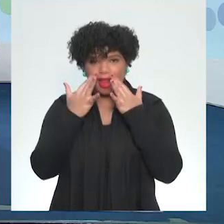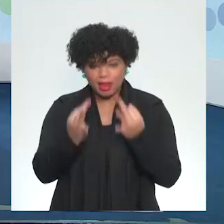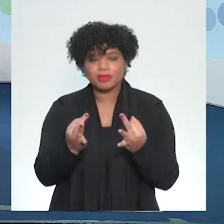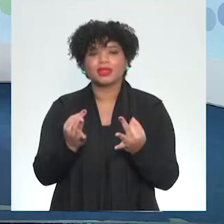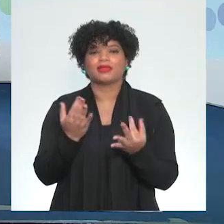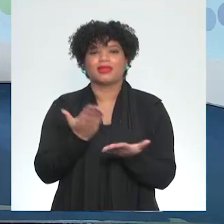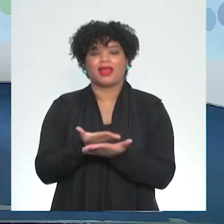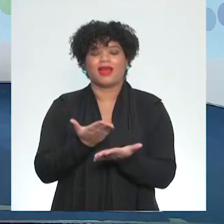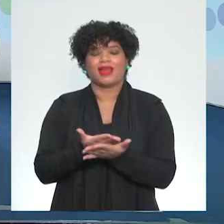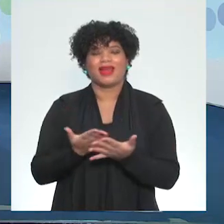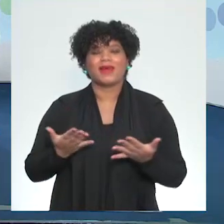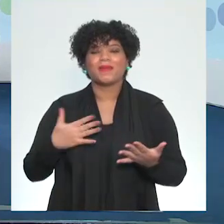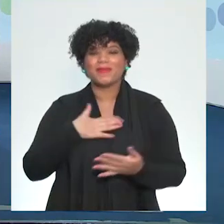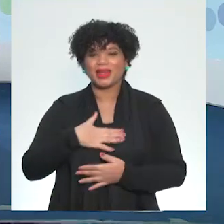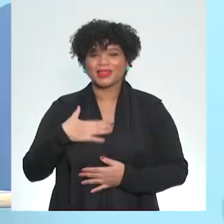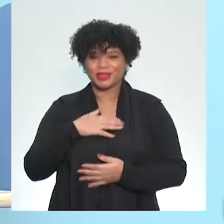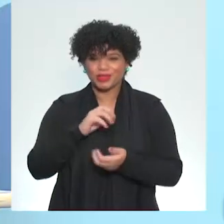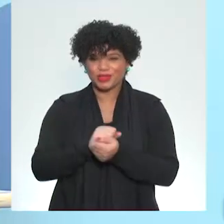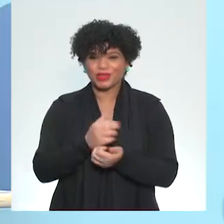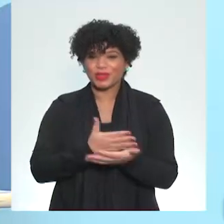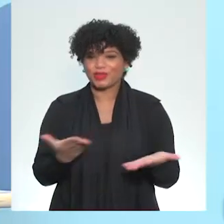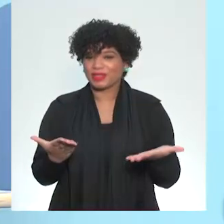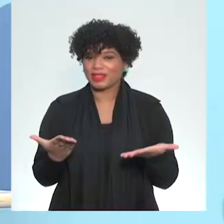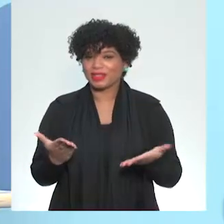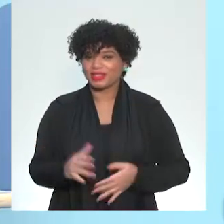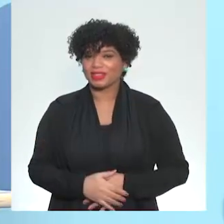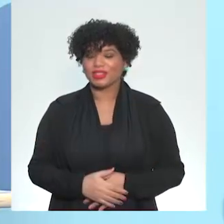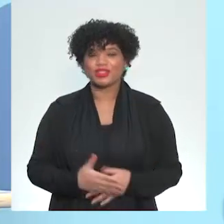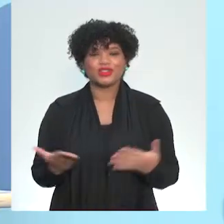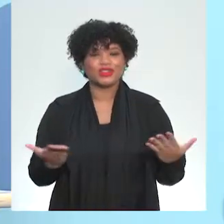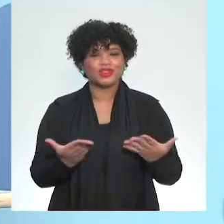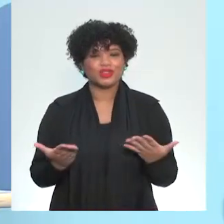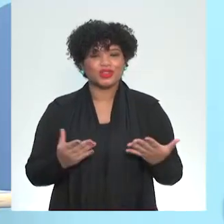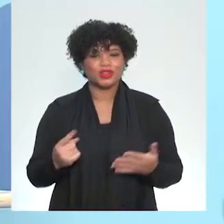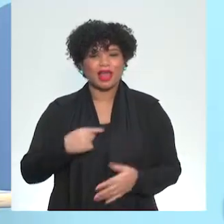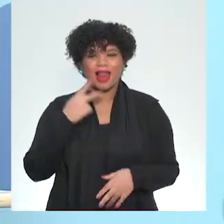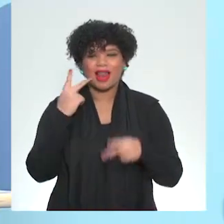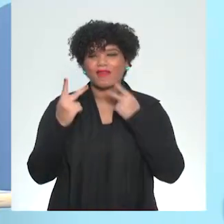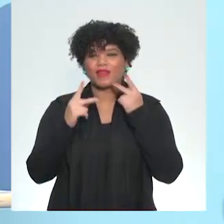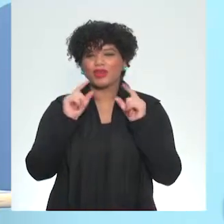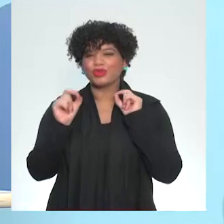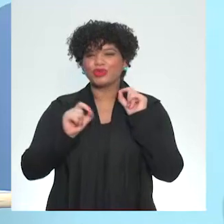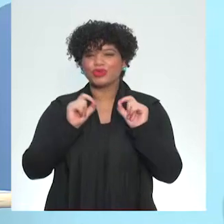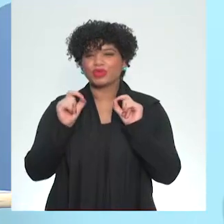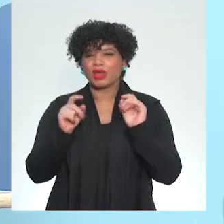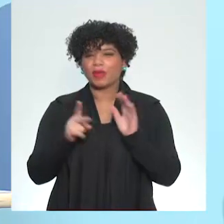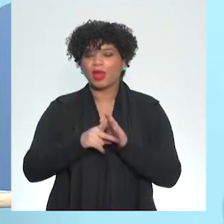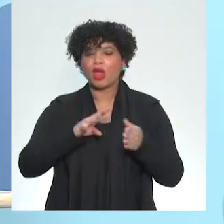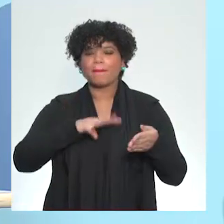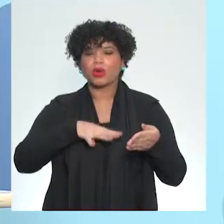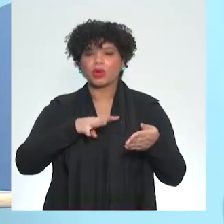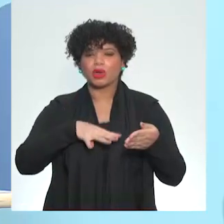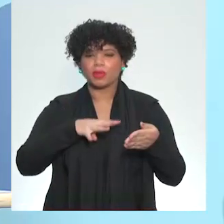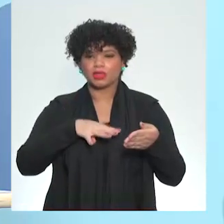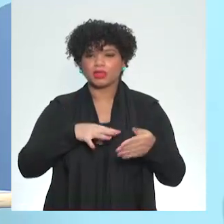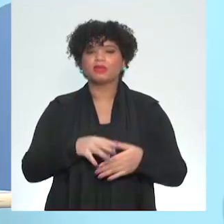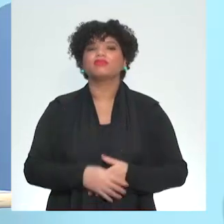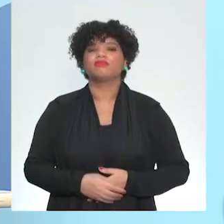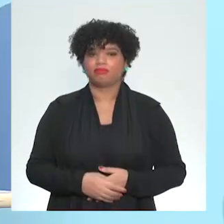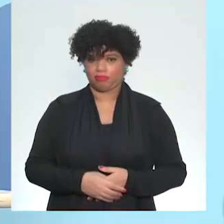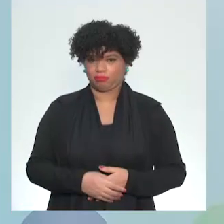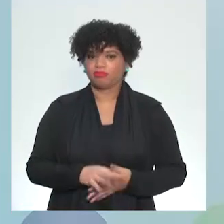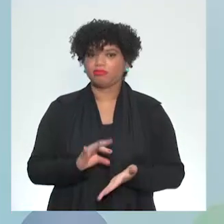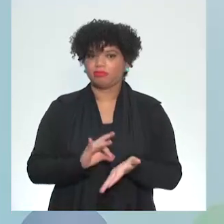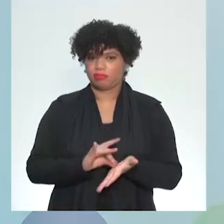um prazer estar com vocês. E hoje, iremos falar um pouco sobre programação. Exato.